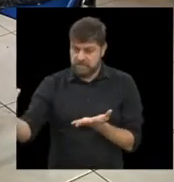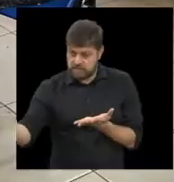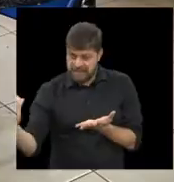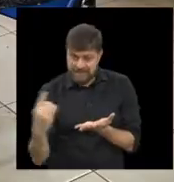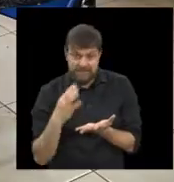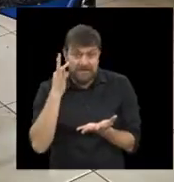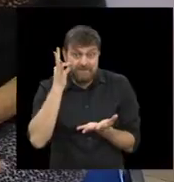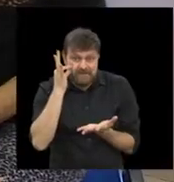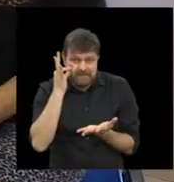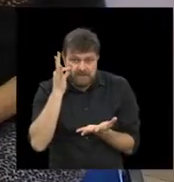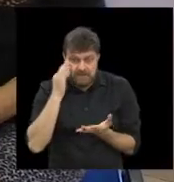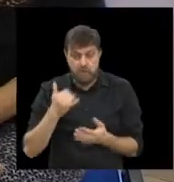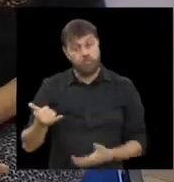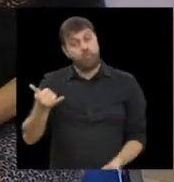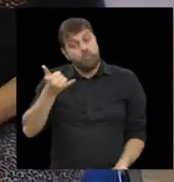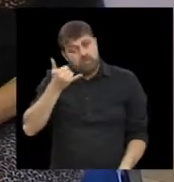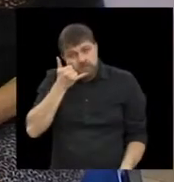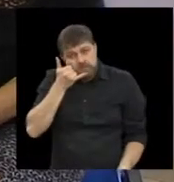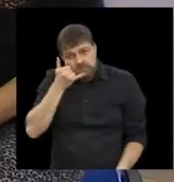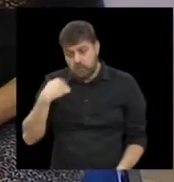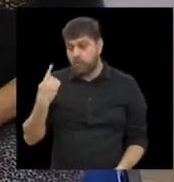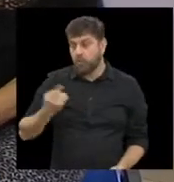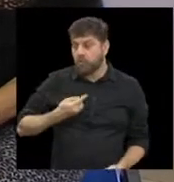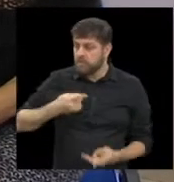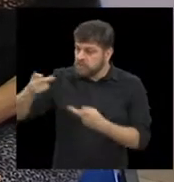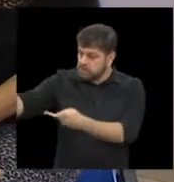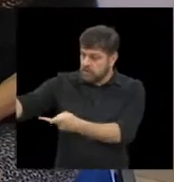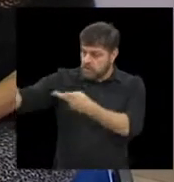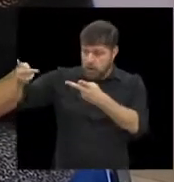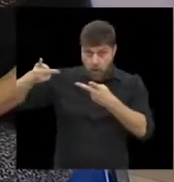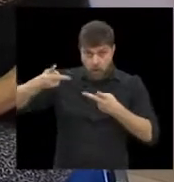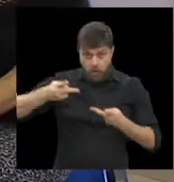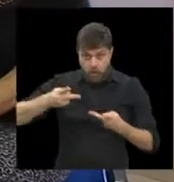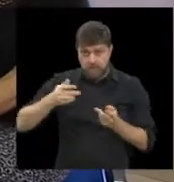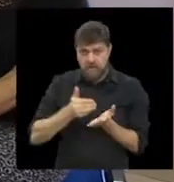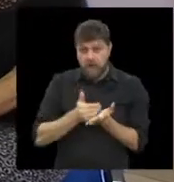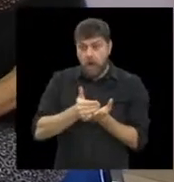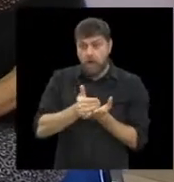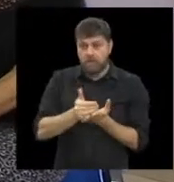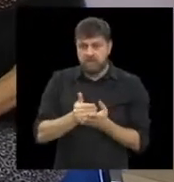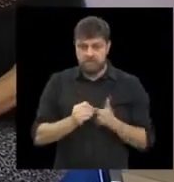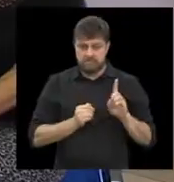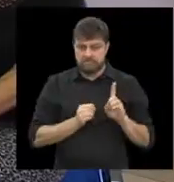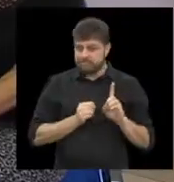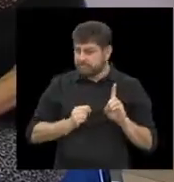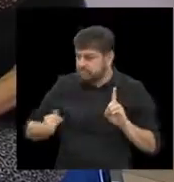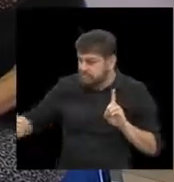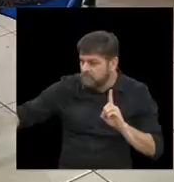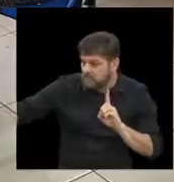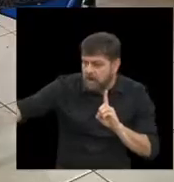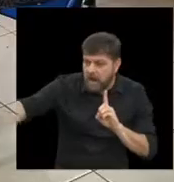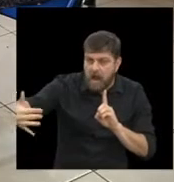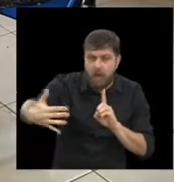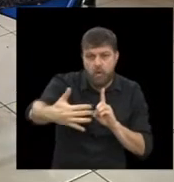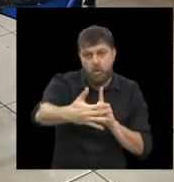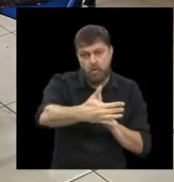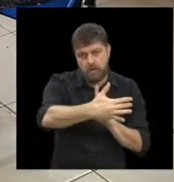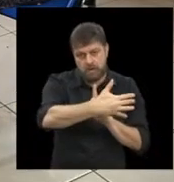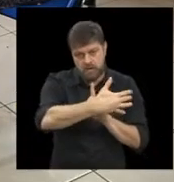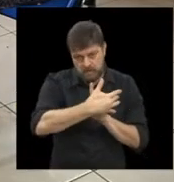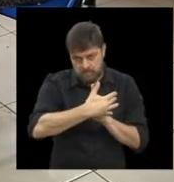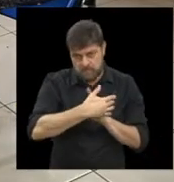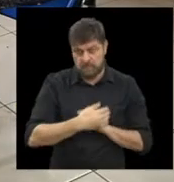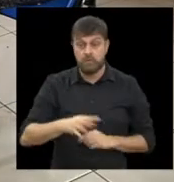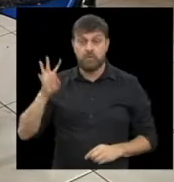gente convida para ela começar pelo atendimento, que nós chamamos de acolhimento. Então, toda quarta-feira,